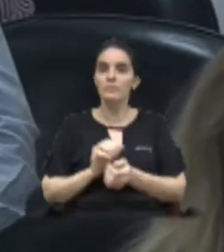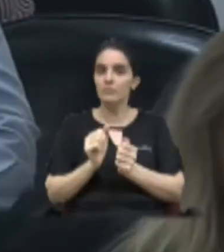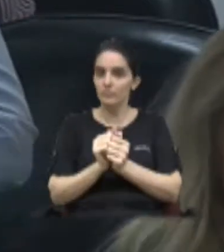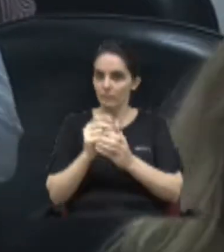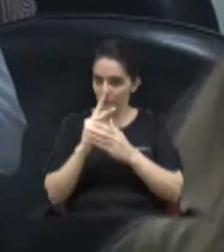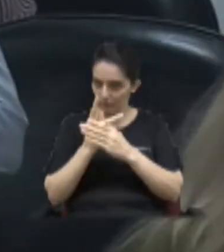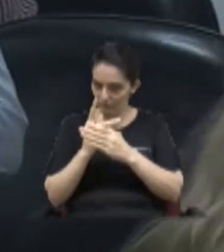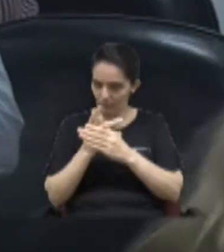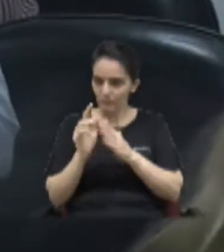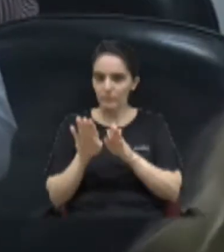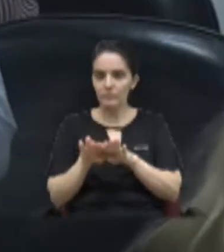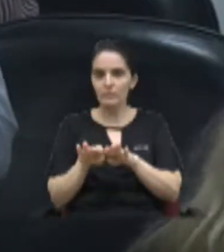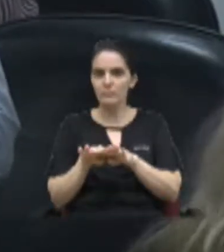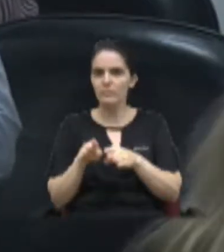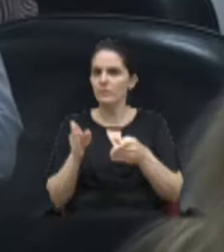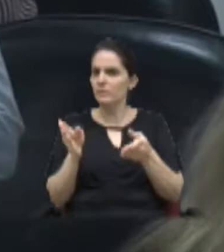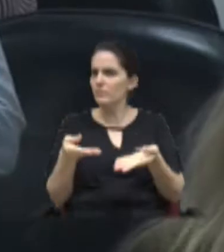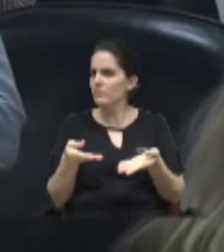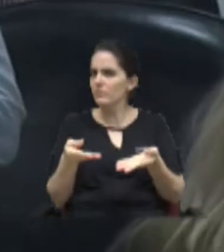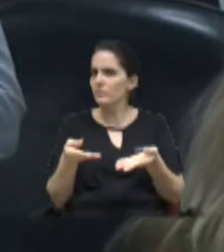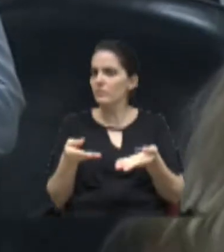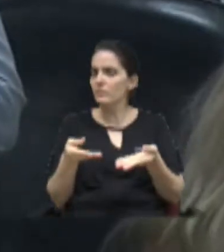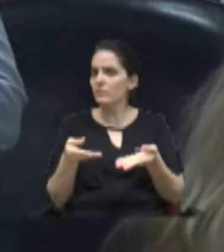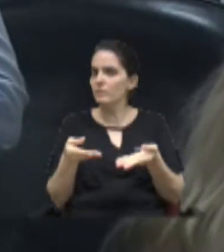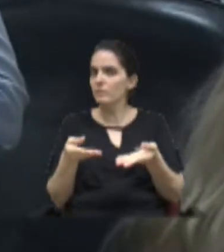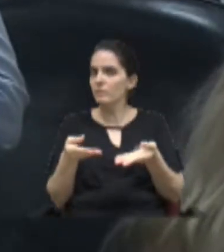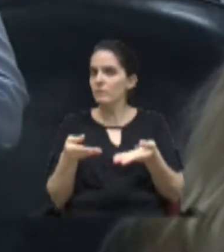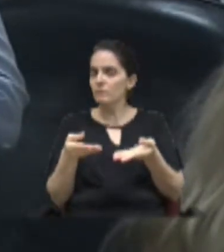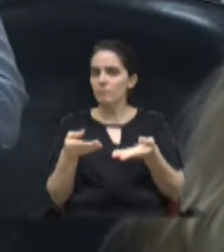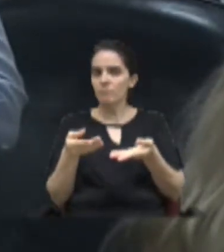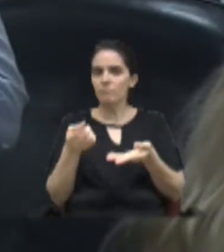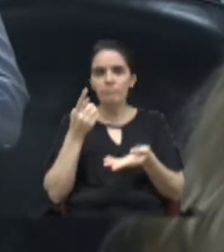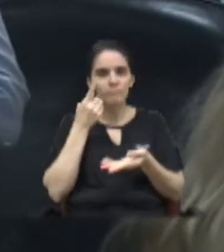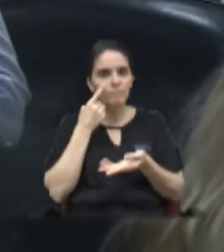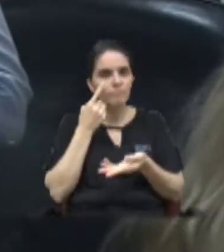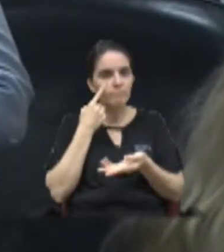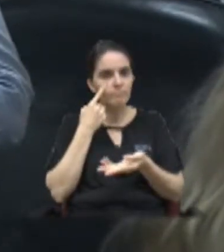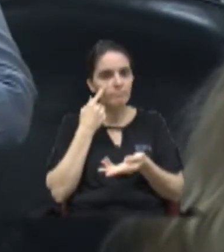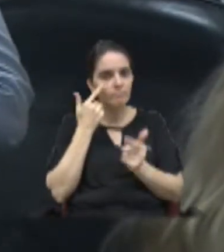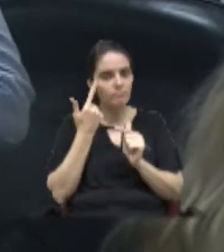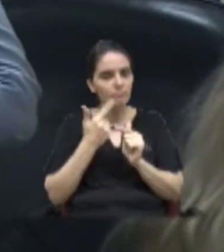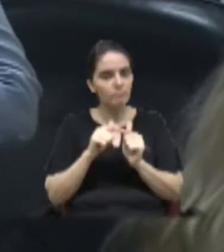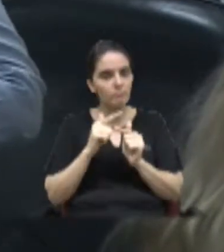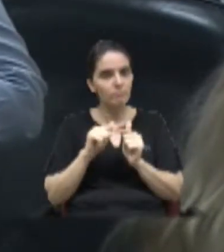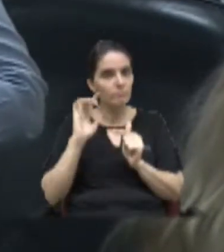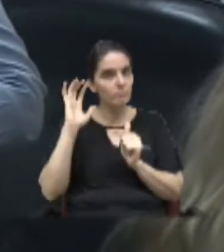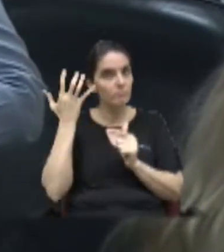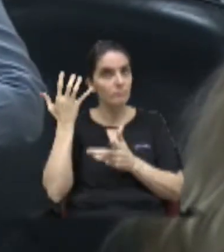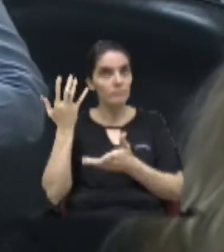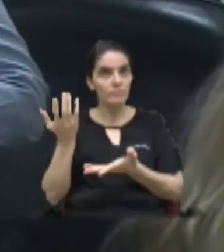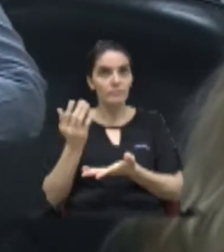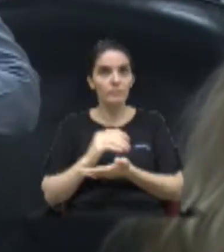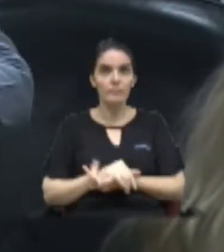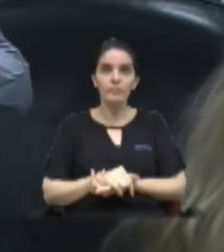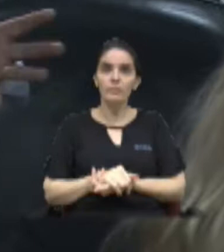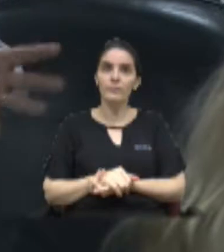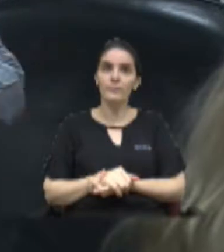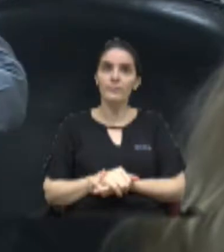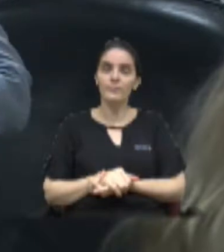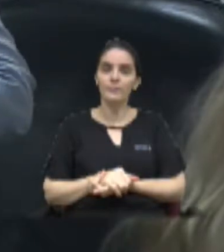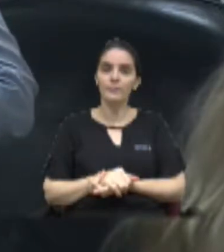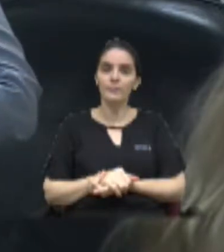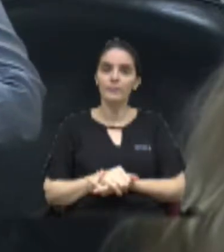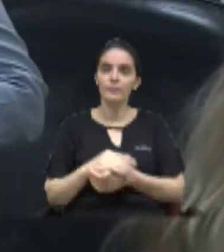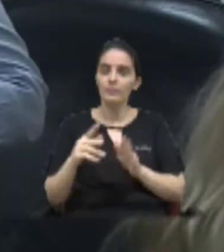Agora, eu quero chamar a atenção para um precedente que se abriu através dessa situação, para que a